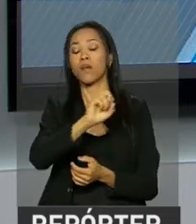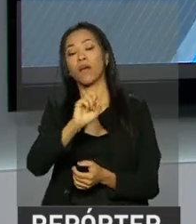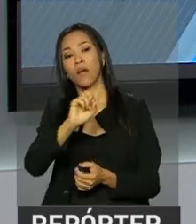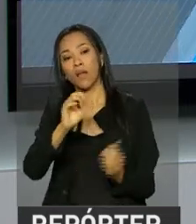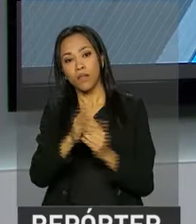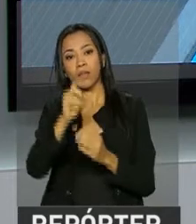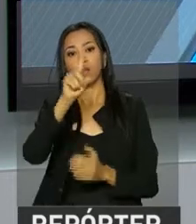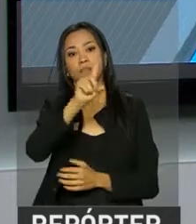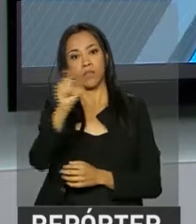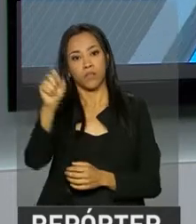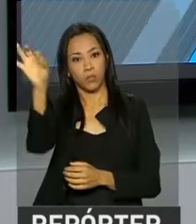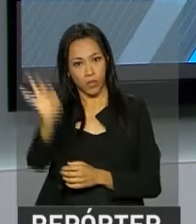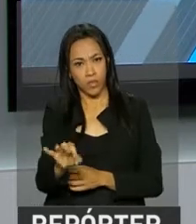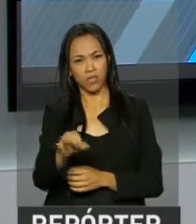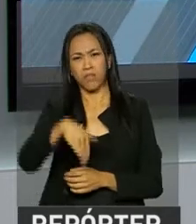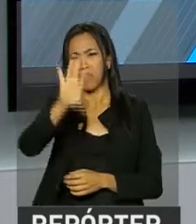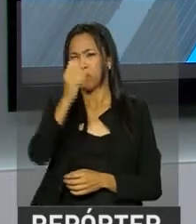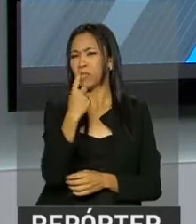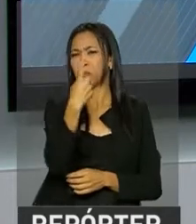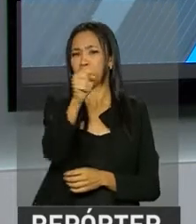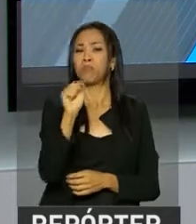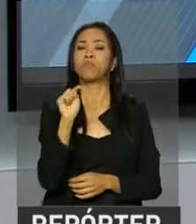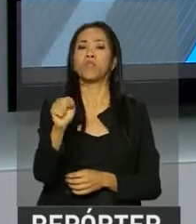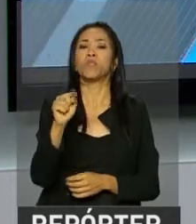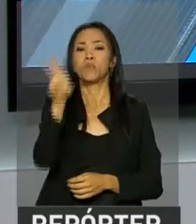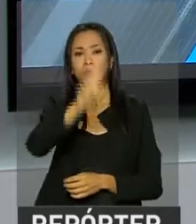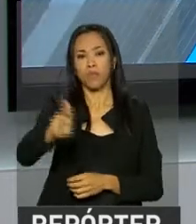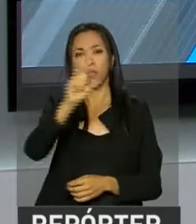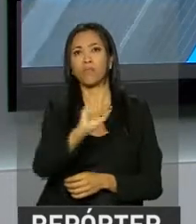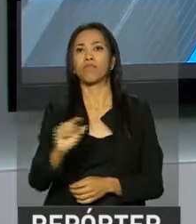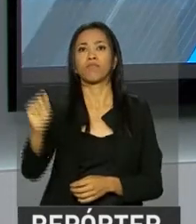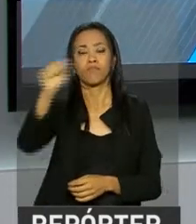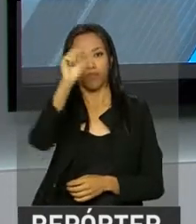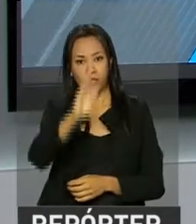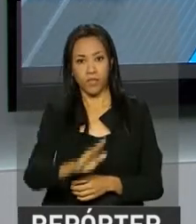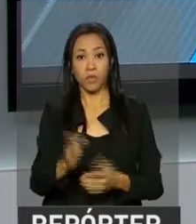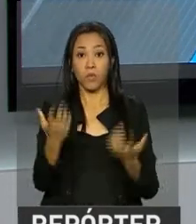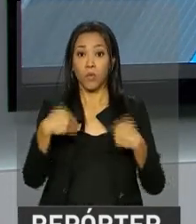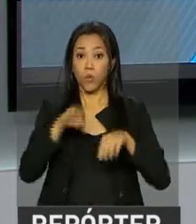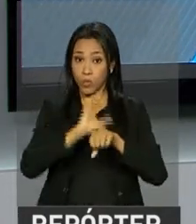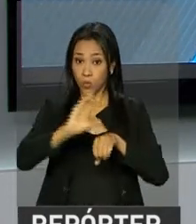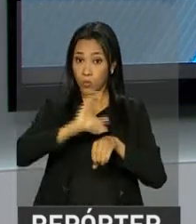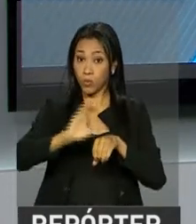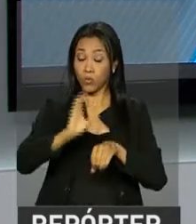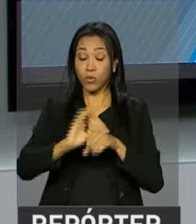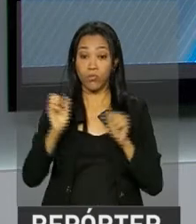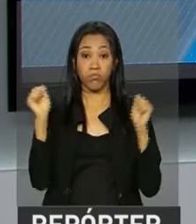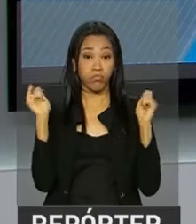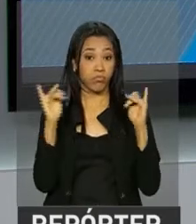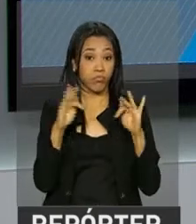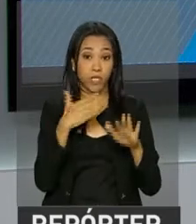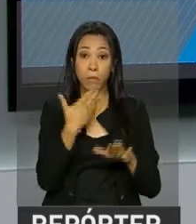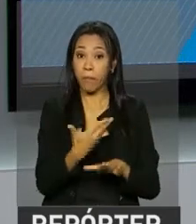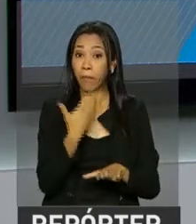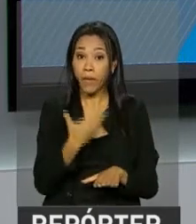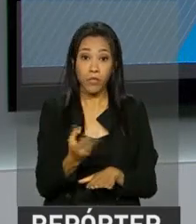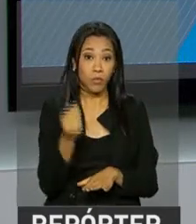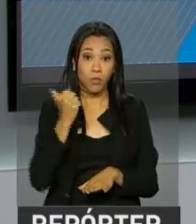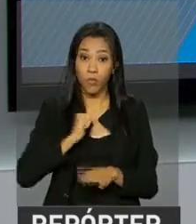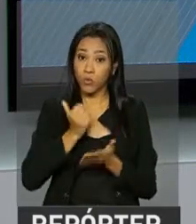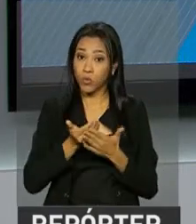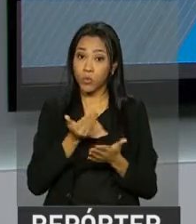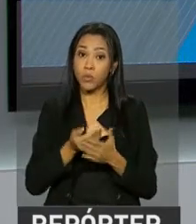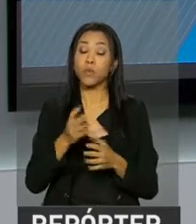em mais de mil instituições privadas de ensino superior. Os cursos com maior quantidade de bolsas ofertadas